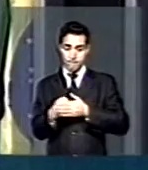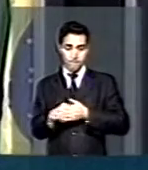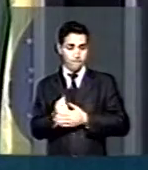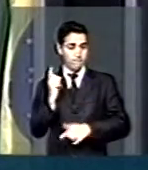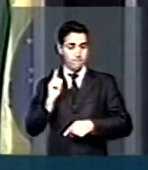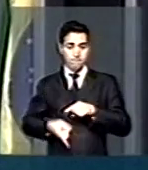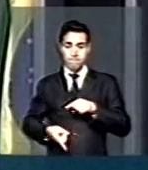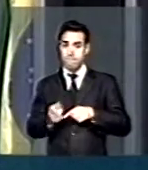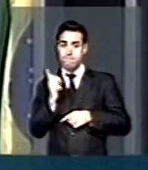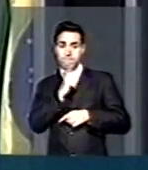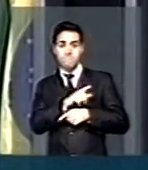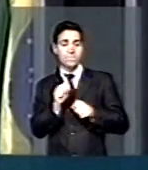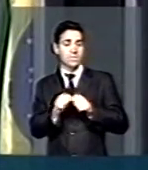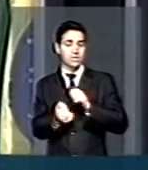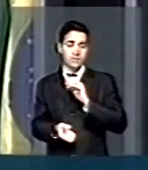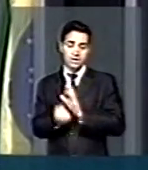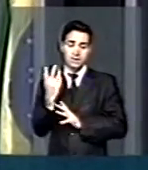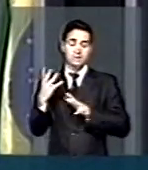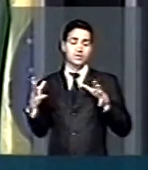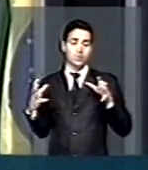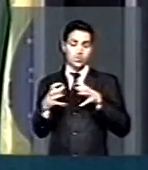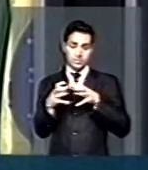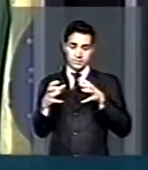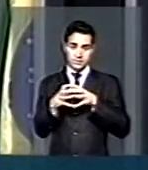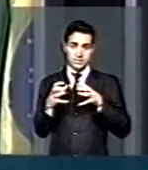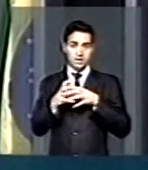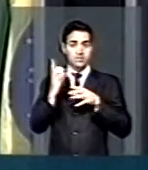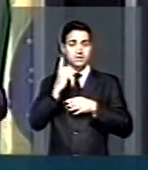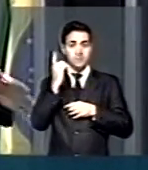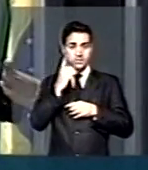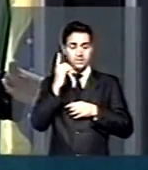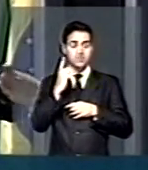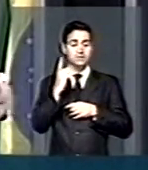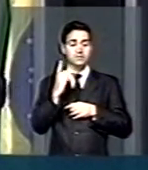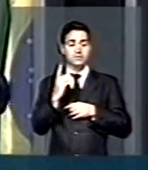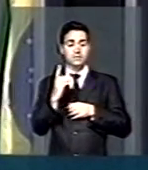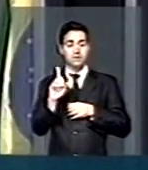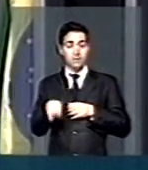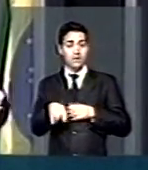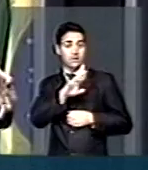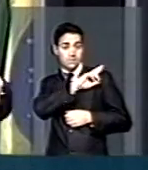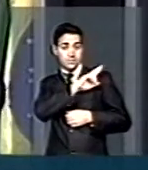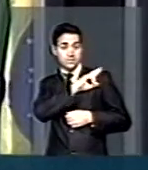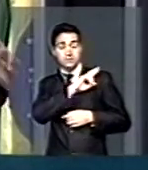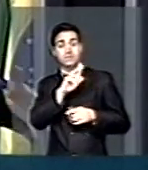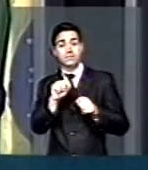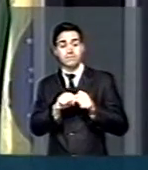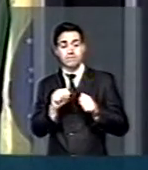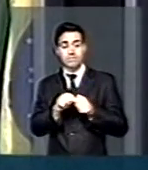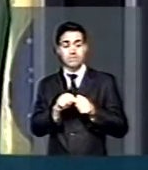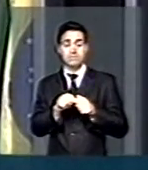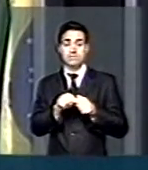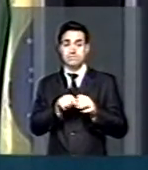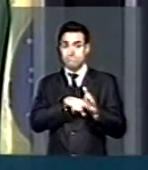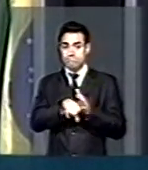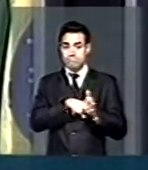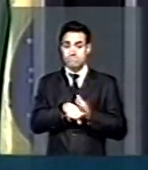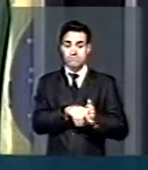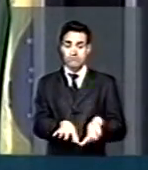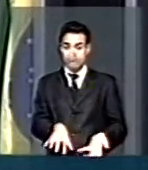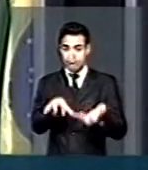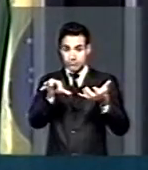impedindo a instalação de uma comissão parlamentar de inquérito encarregada de apurar Câmara e Senado